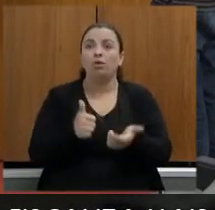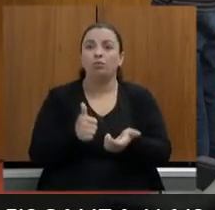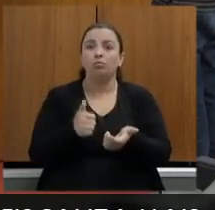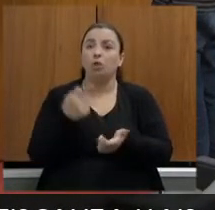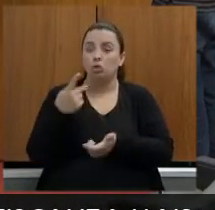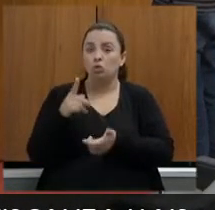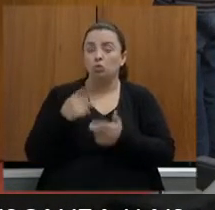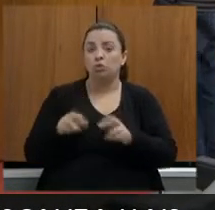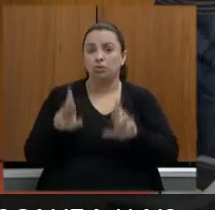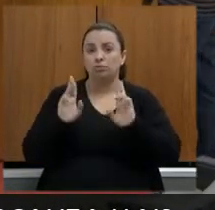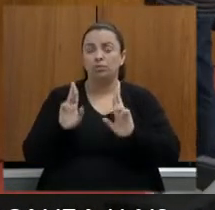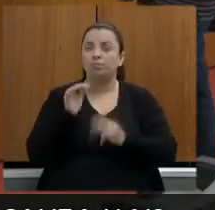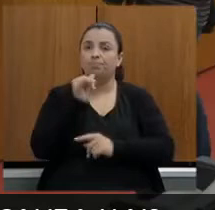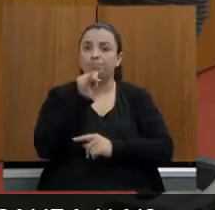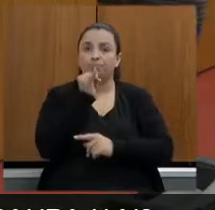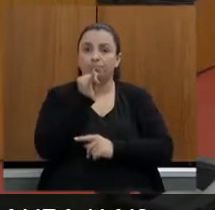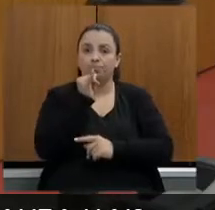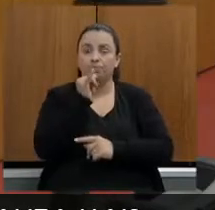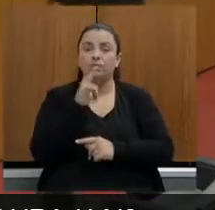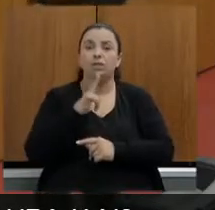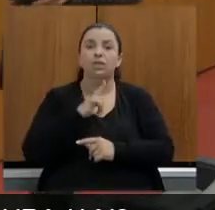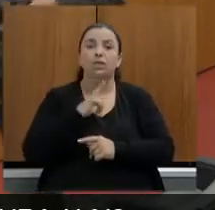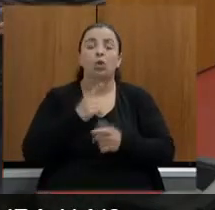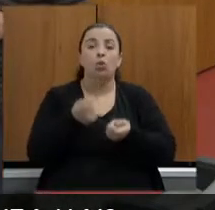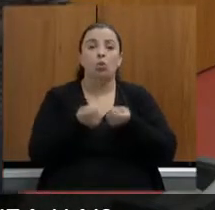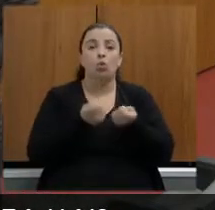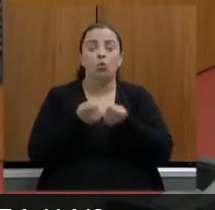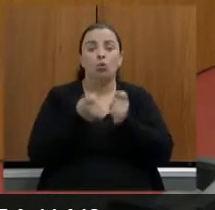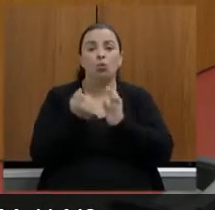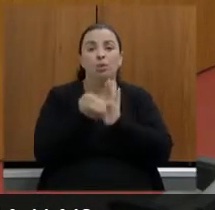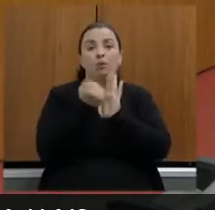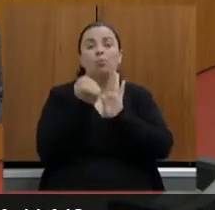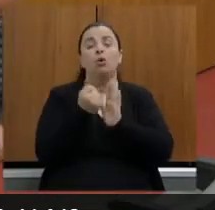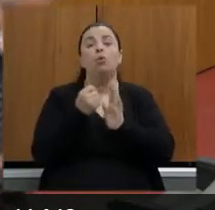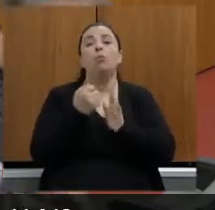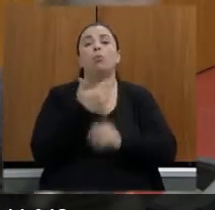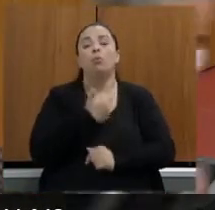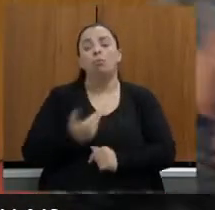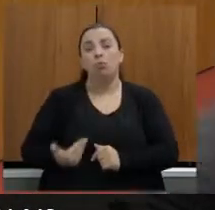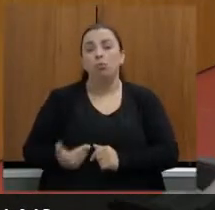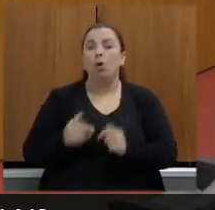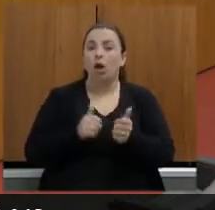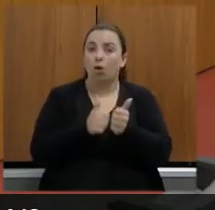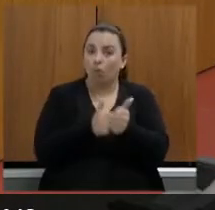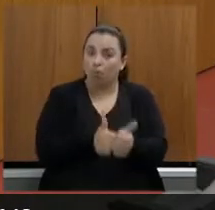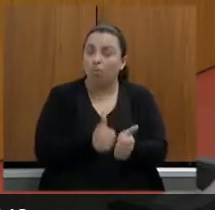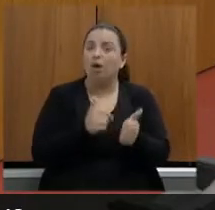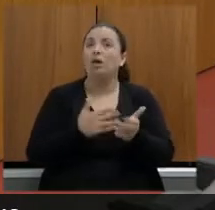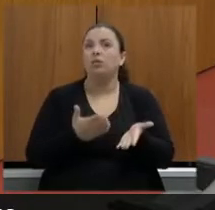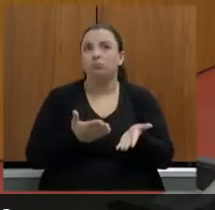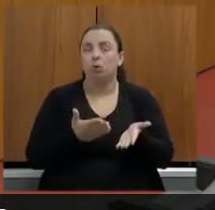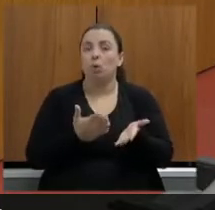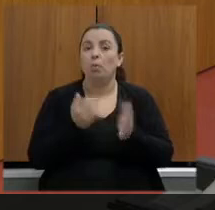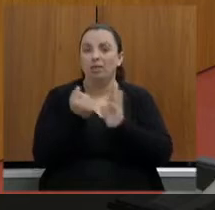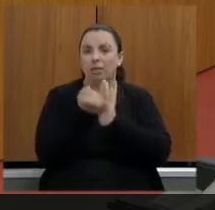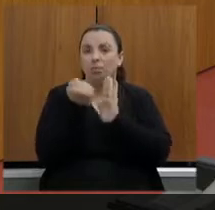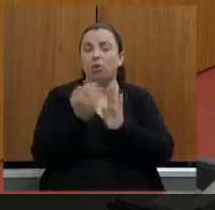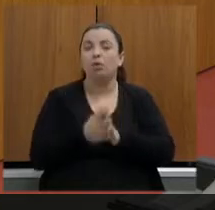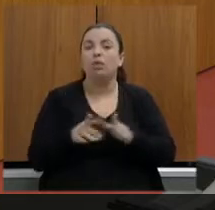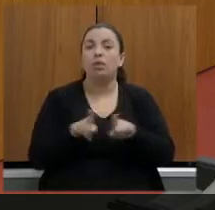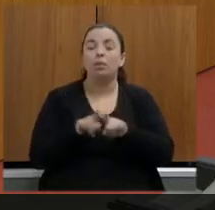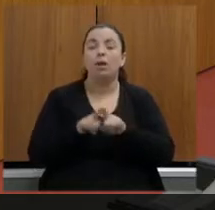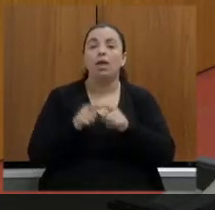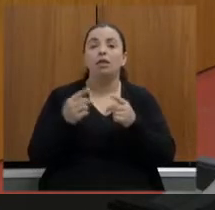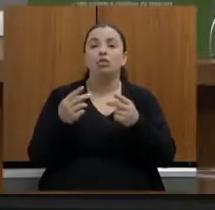temos os promotores do patrimônio público acompanham na questão do patrimônio a questão de habitação e urbanismo